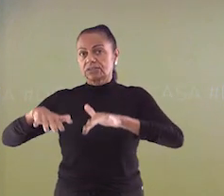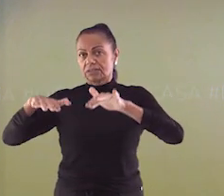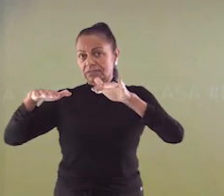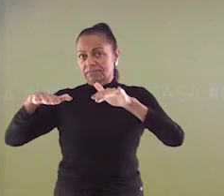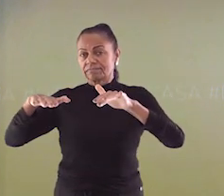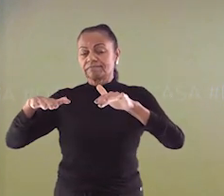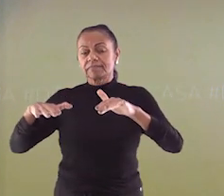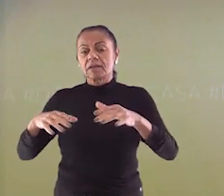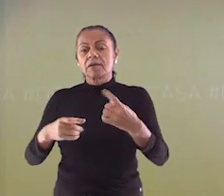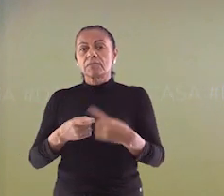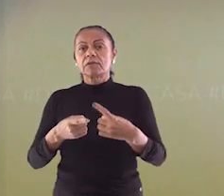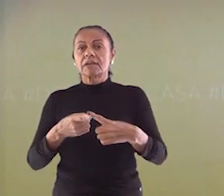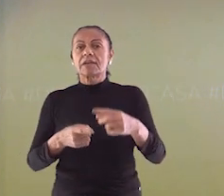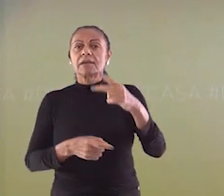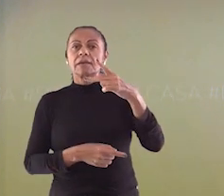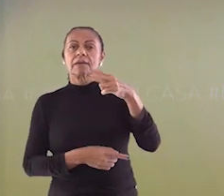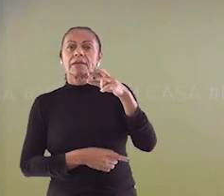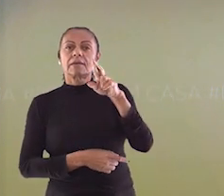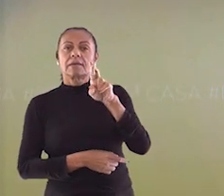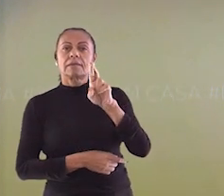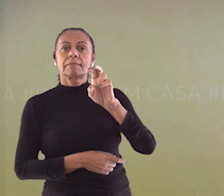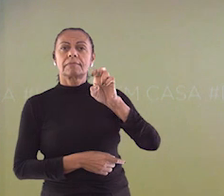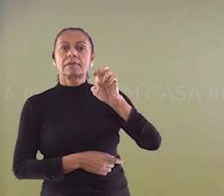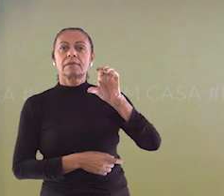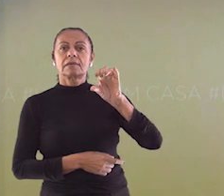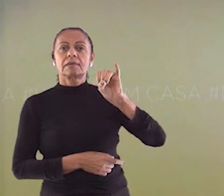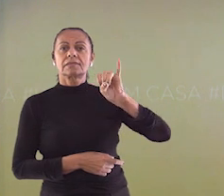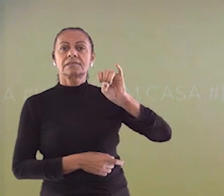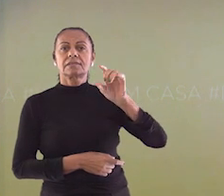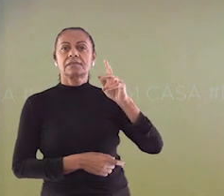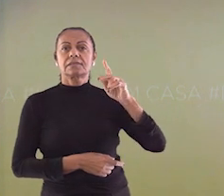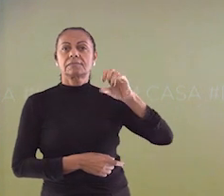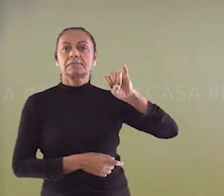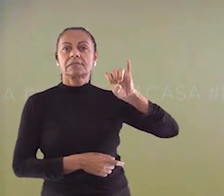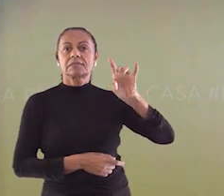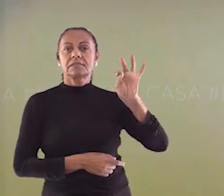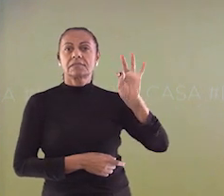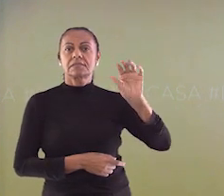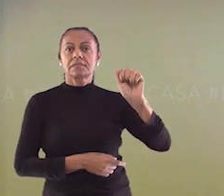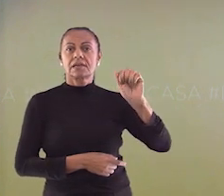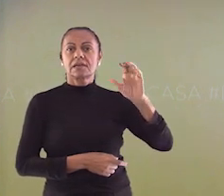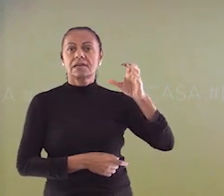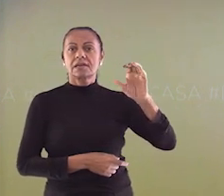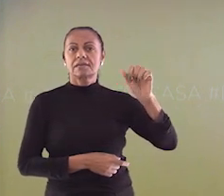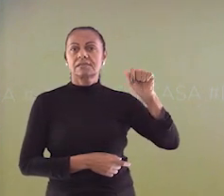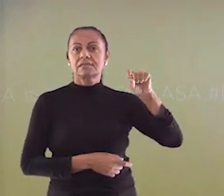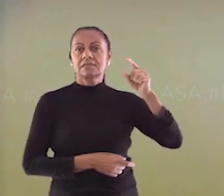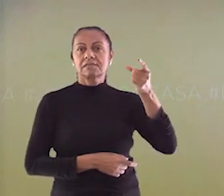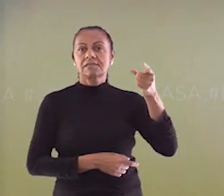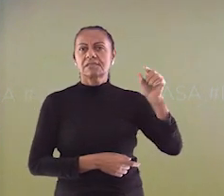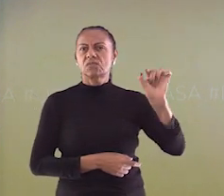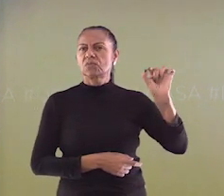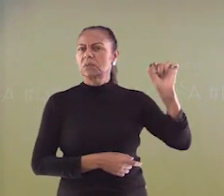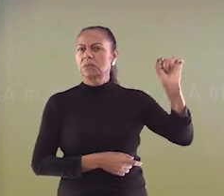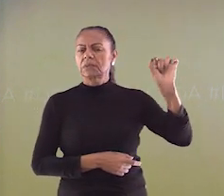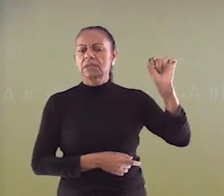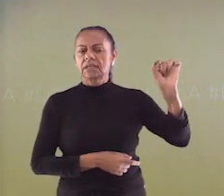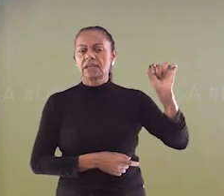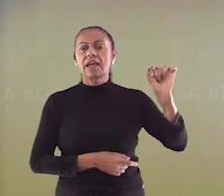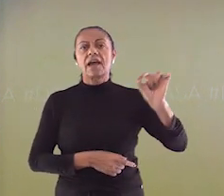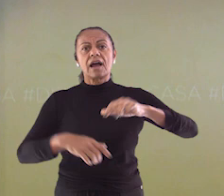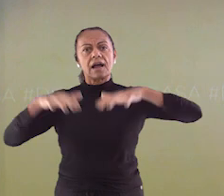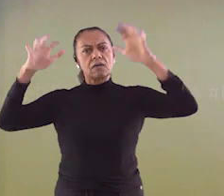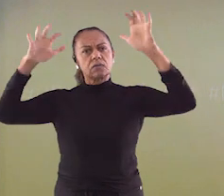Assim, precipitação é queda da água de volta ao solo após